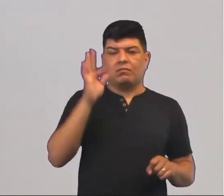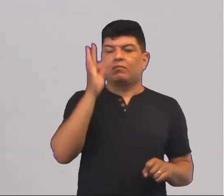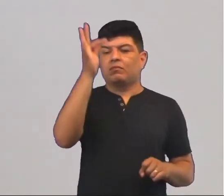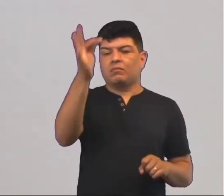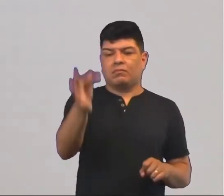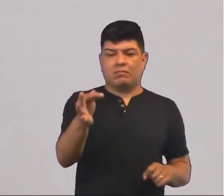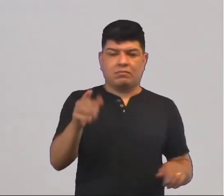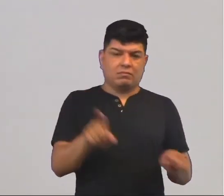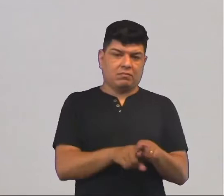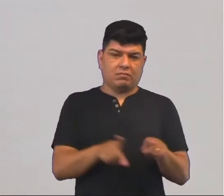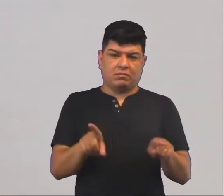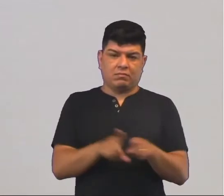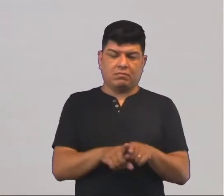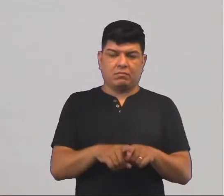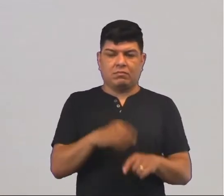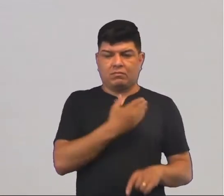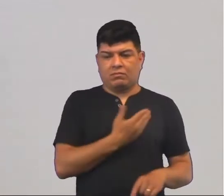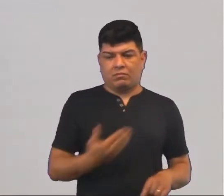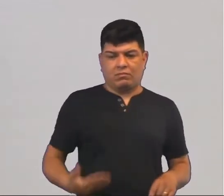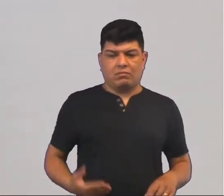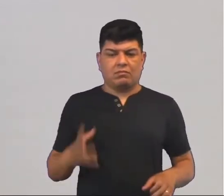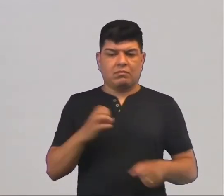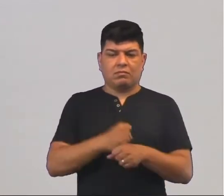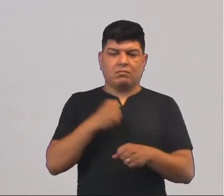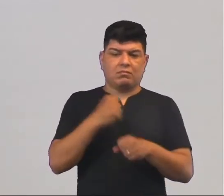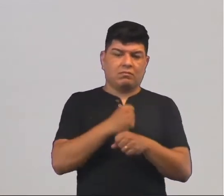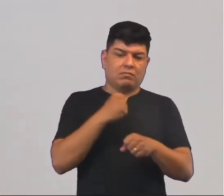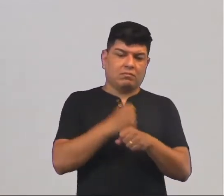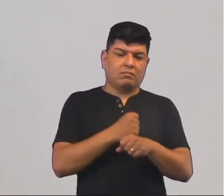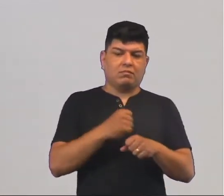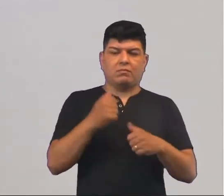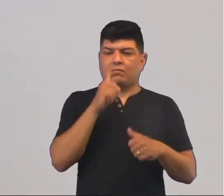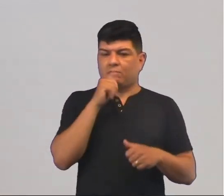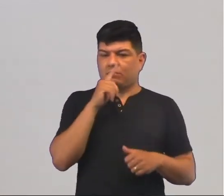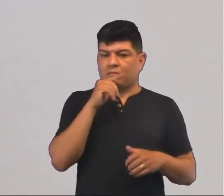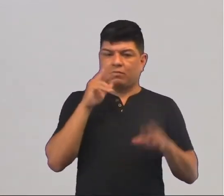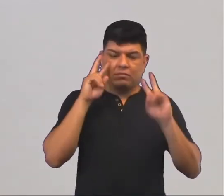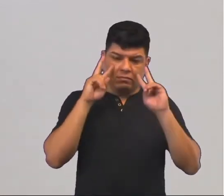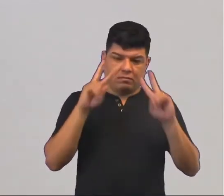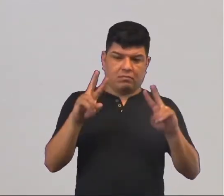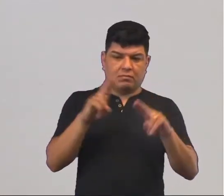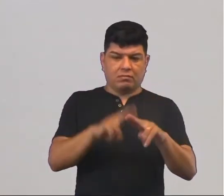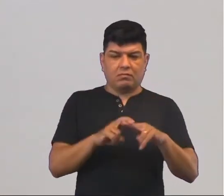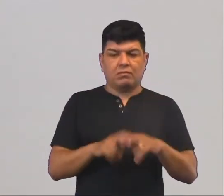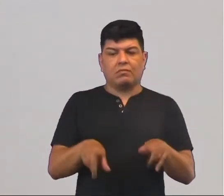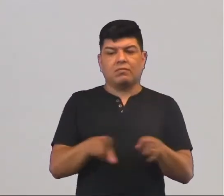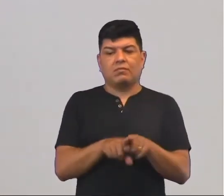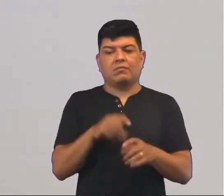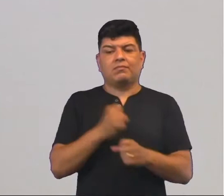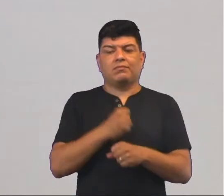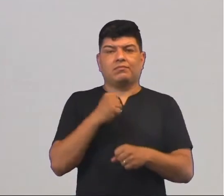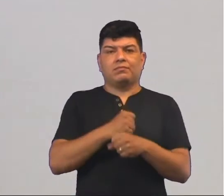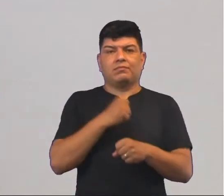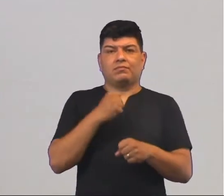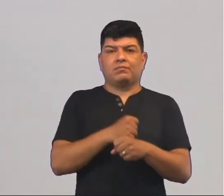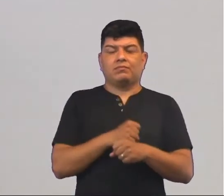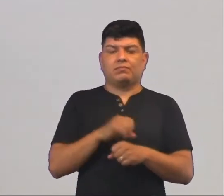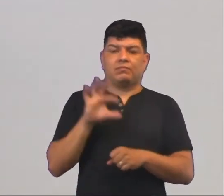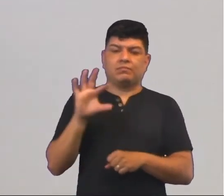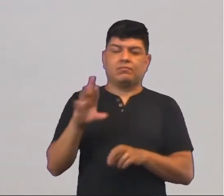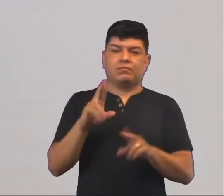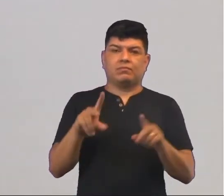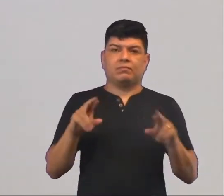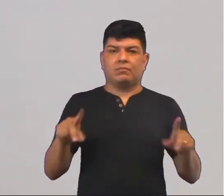futuramente, que eles sabem que o governo diz que vai construir alguma coisa ali, que vai ter água ali que chame a atenção. Ou mesmo eles constroem água ali